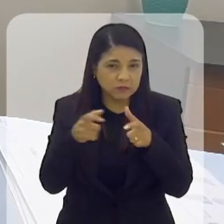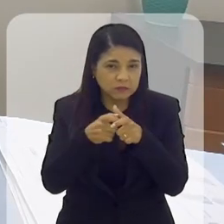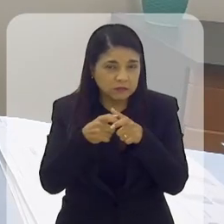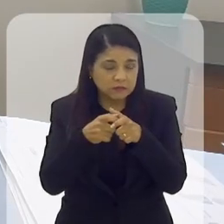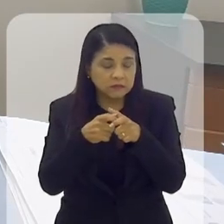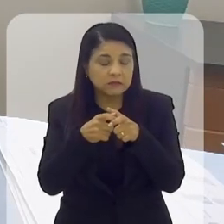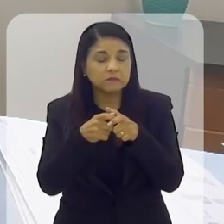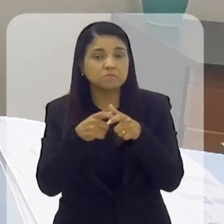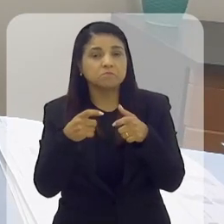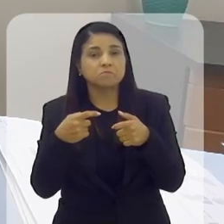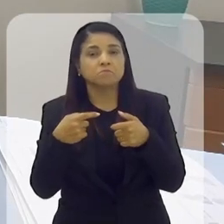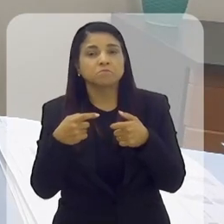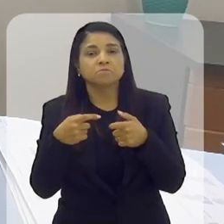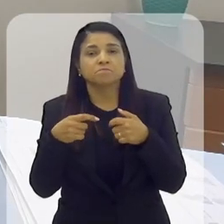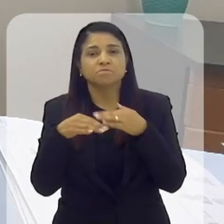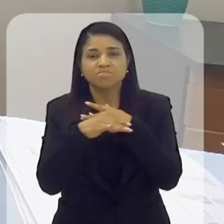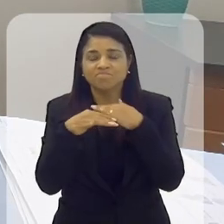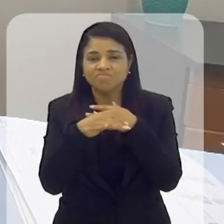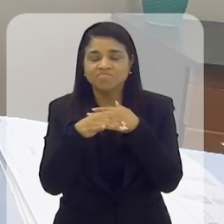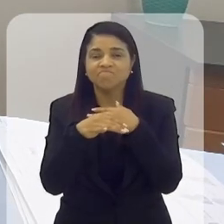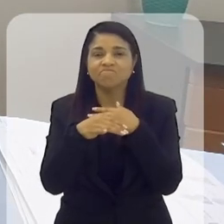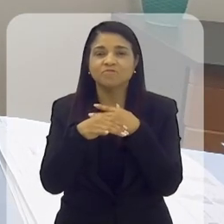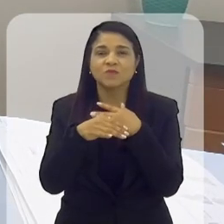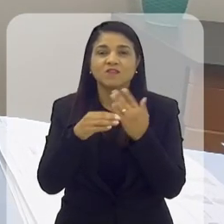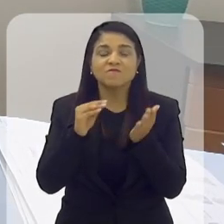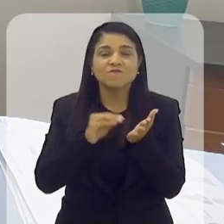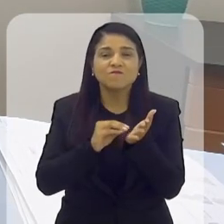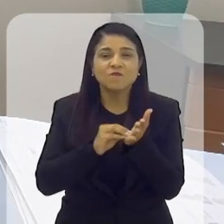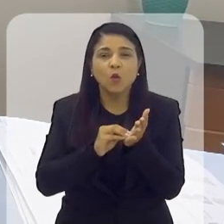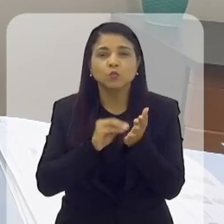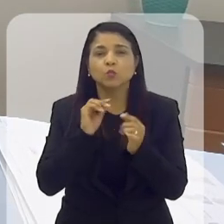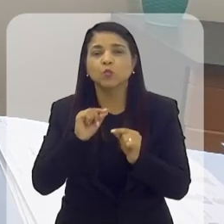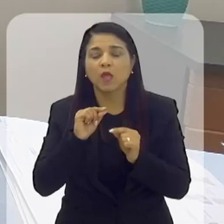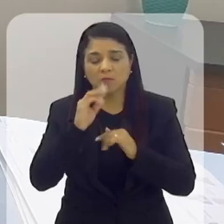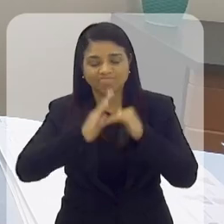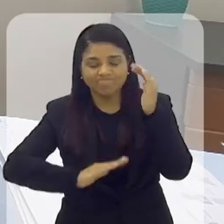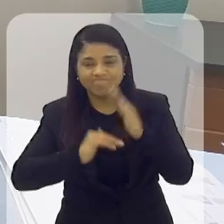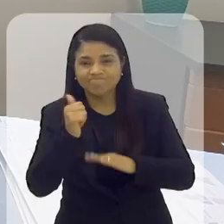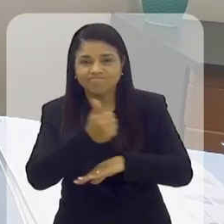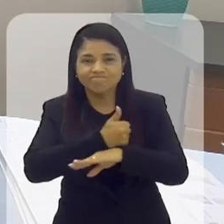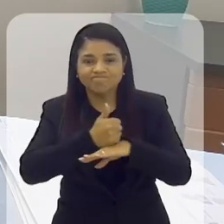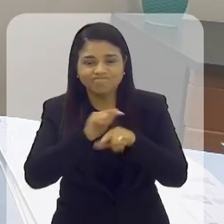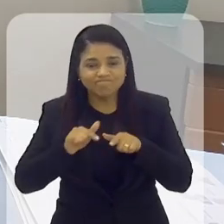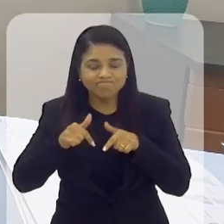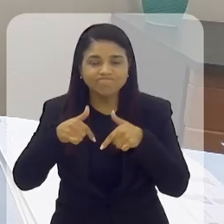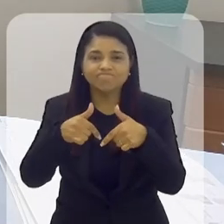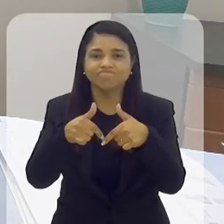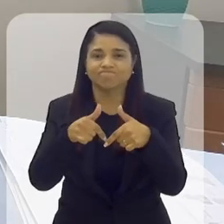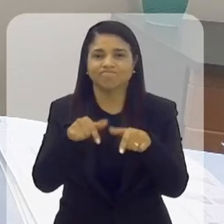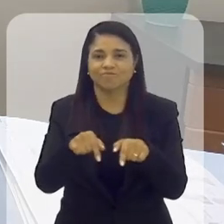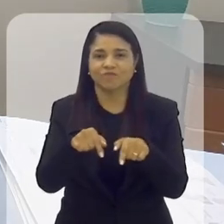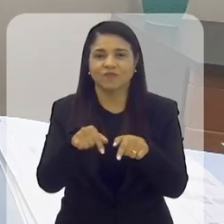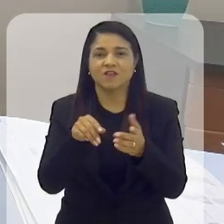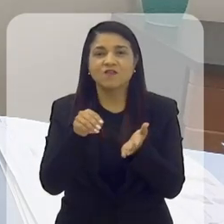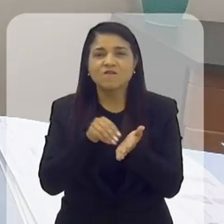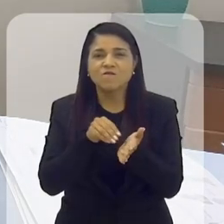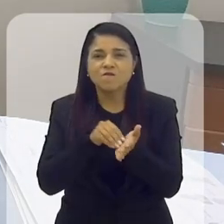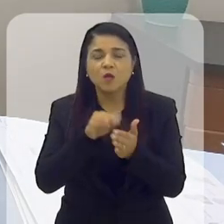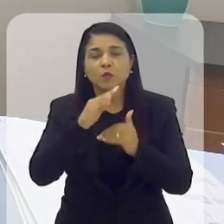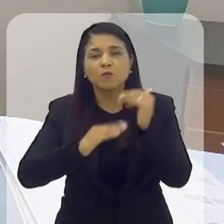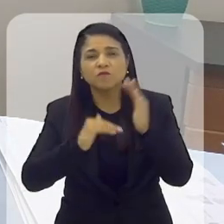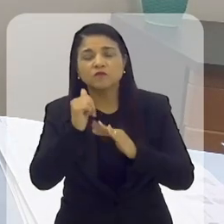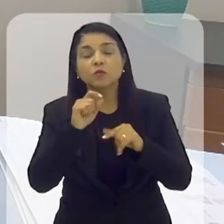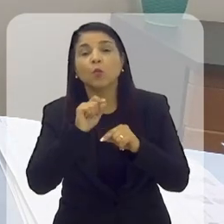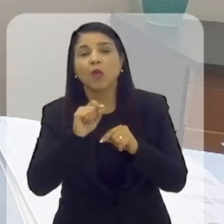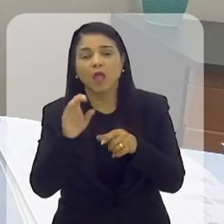em uma cidade pequena e a gente tinha carência de atuação porque, muitas vezes, esses profissionais,